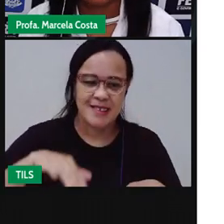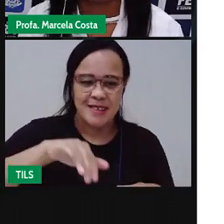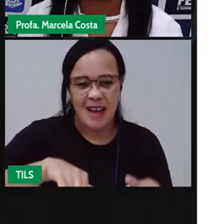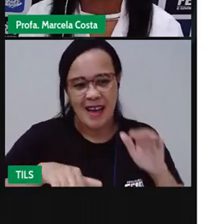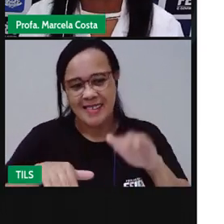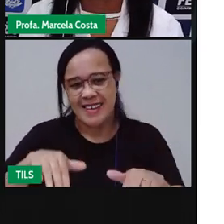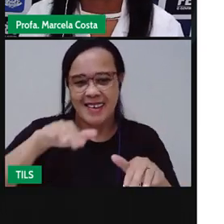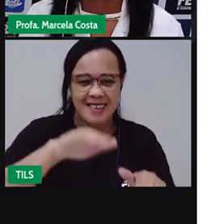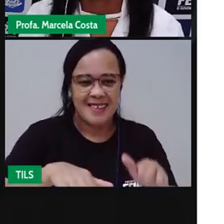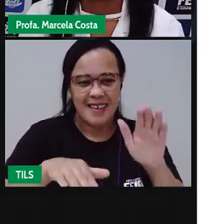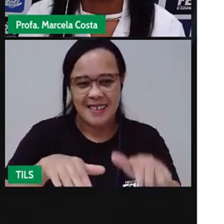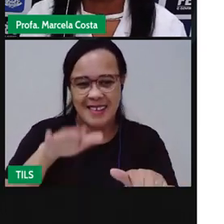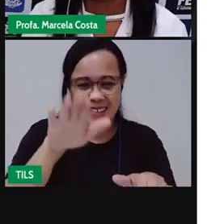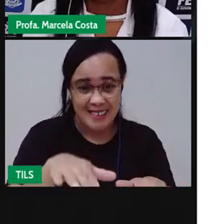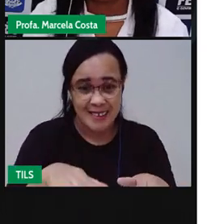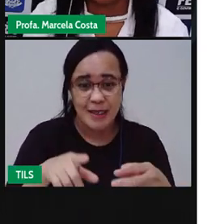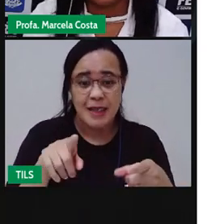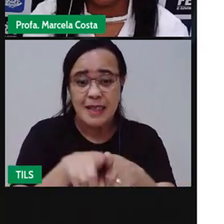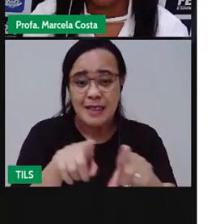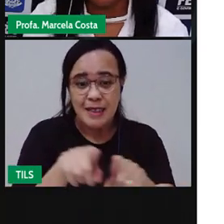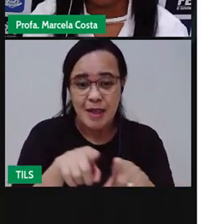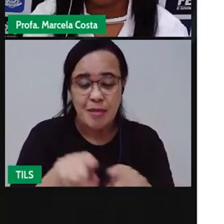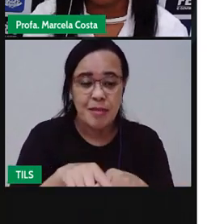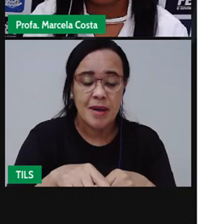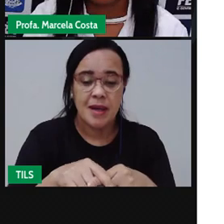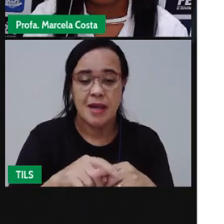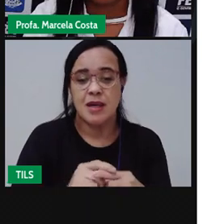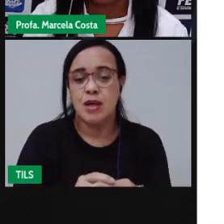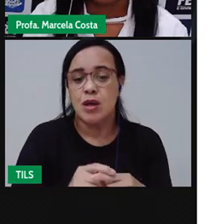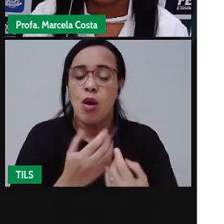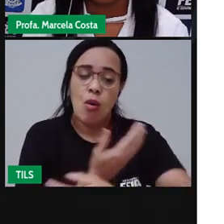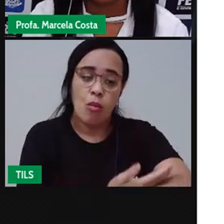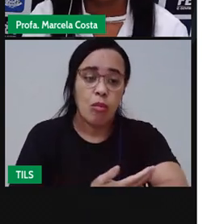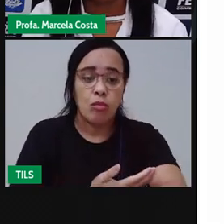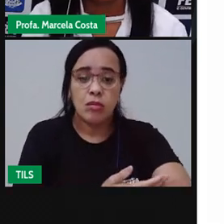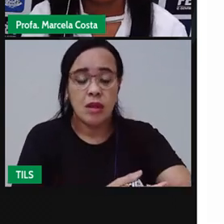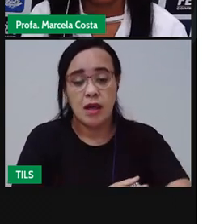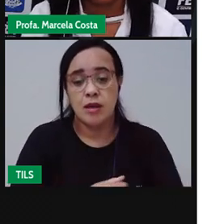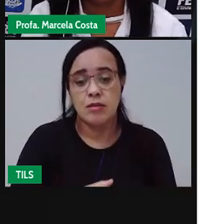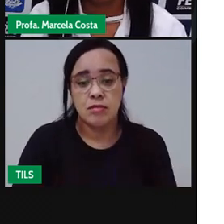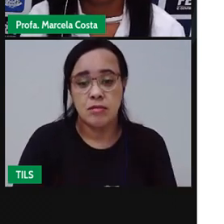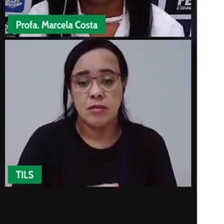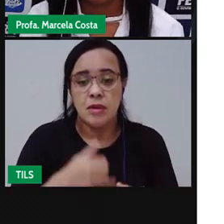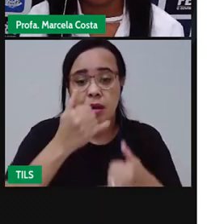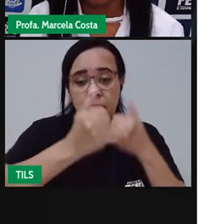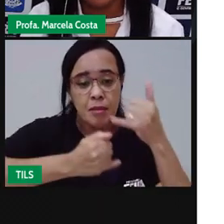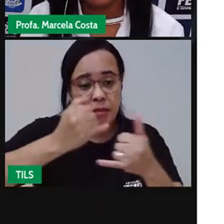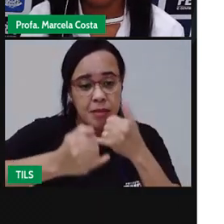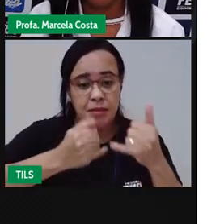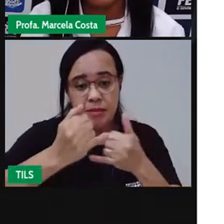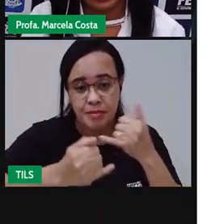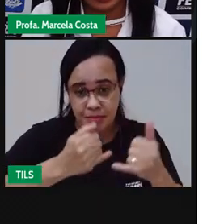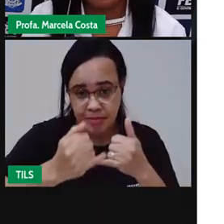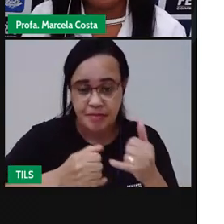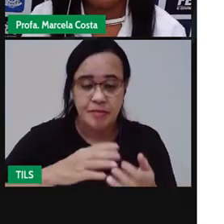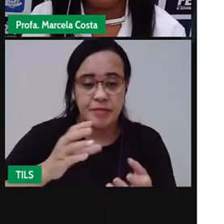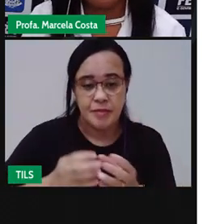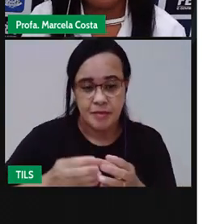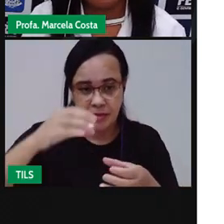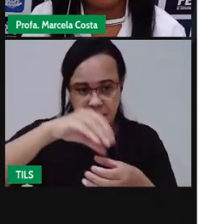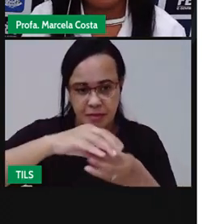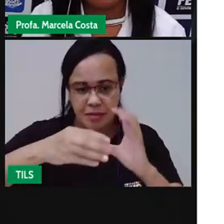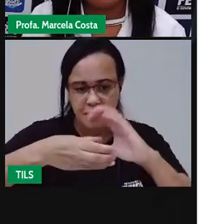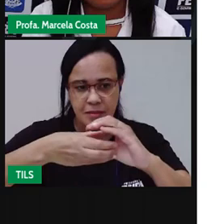brinquedo. Um boneco. E um joguinho de montar.